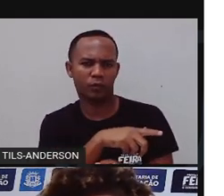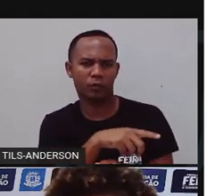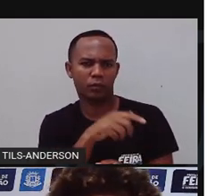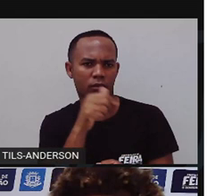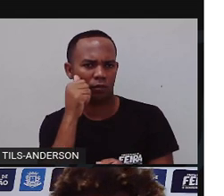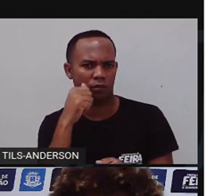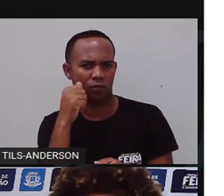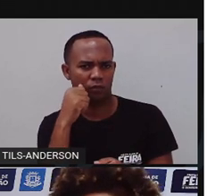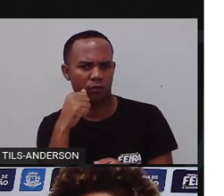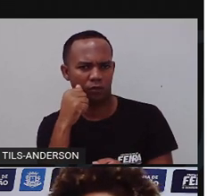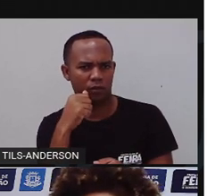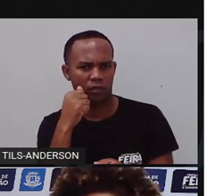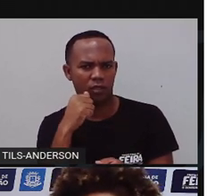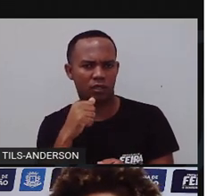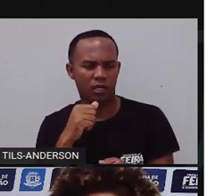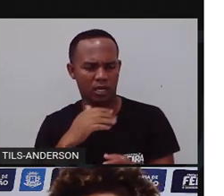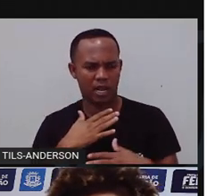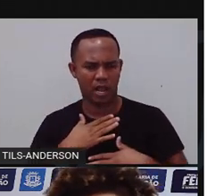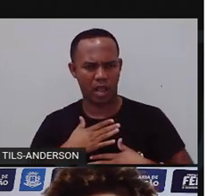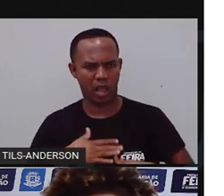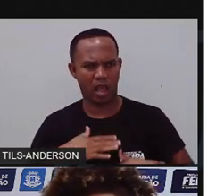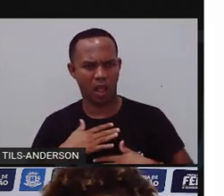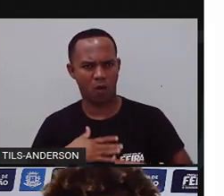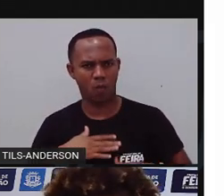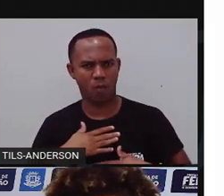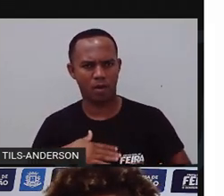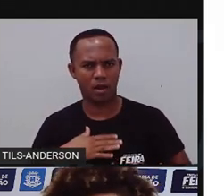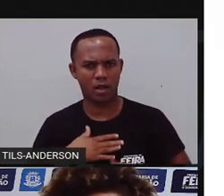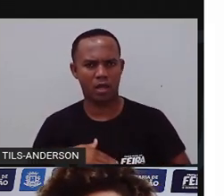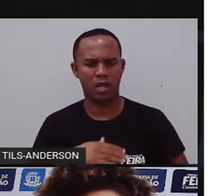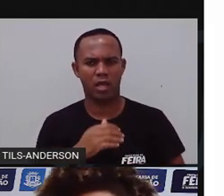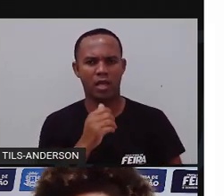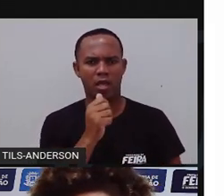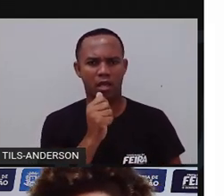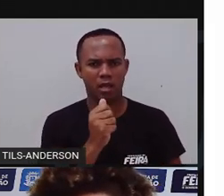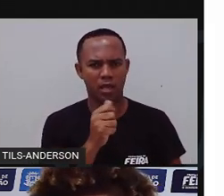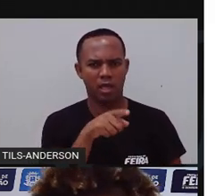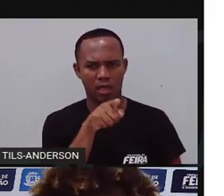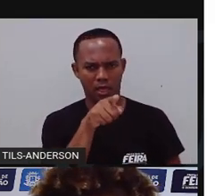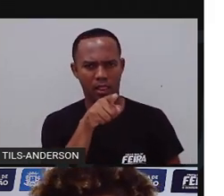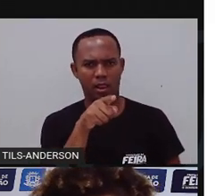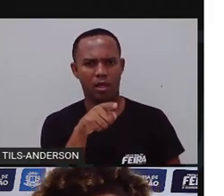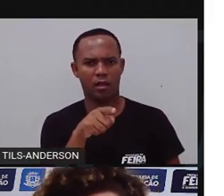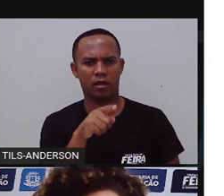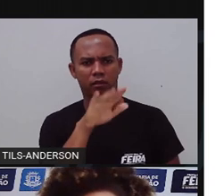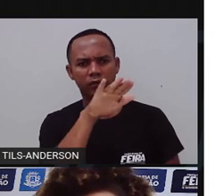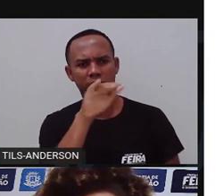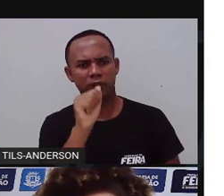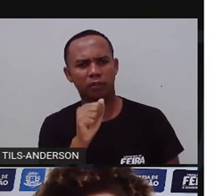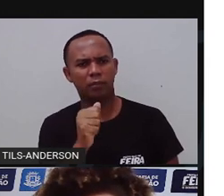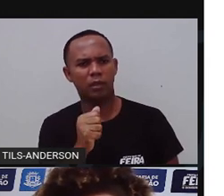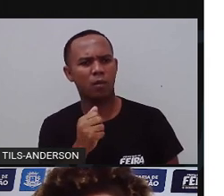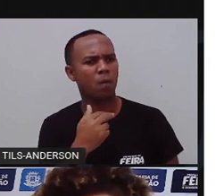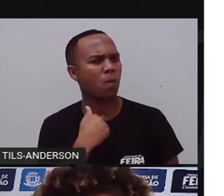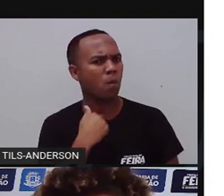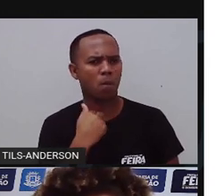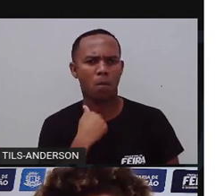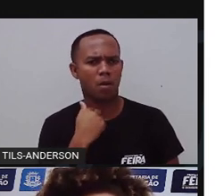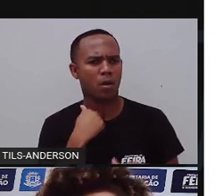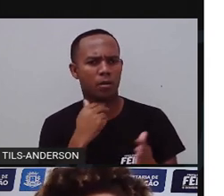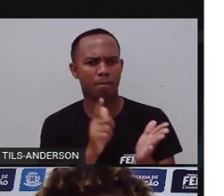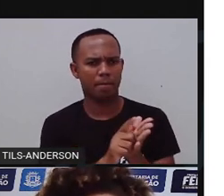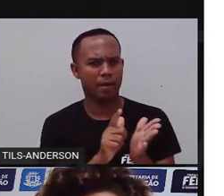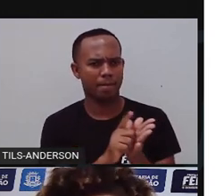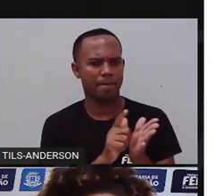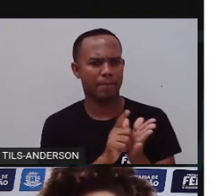menina, muito calma e educada, chamada a Amanda, chegou perto dele e disse, não jogue papel no chão.